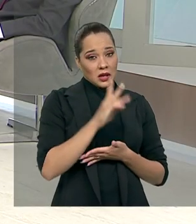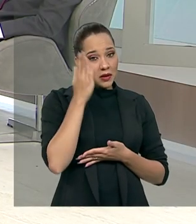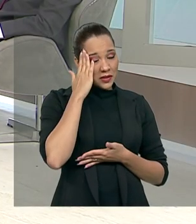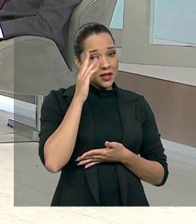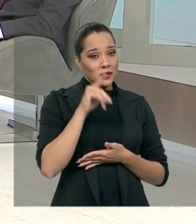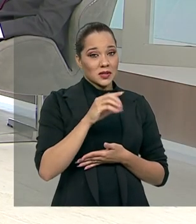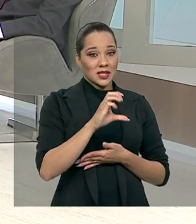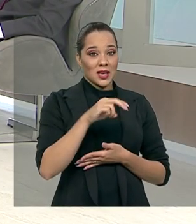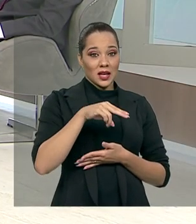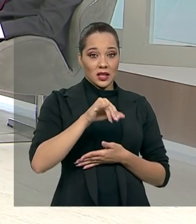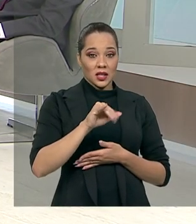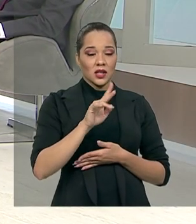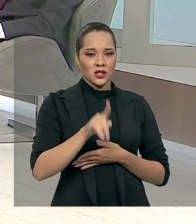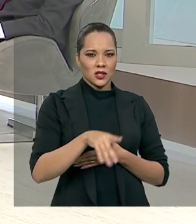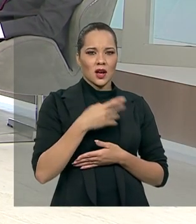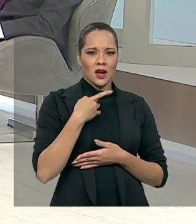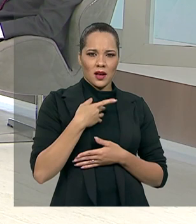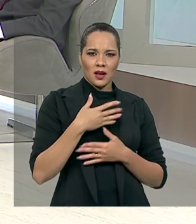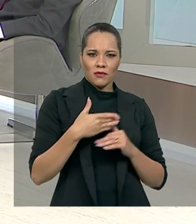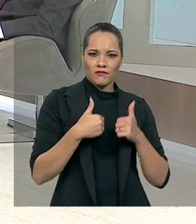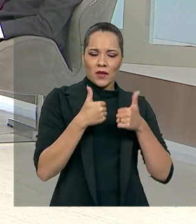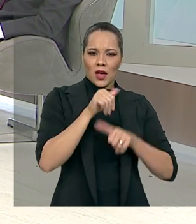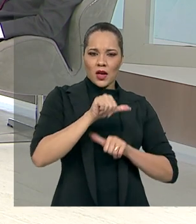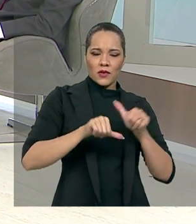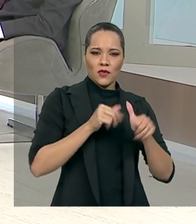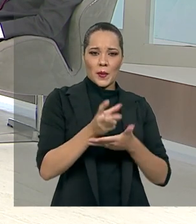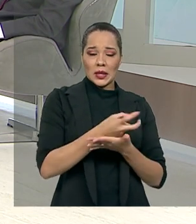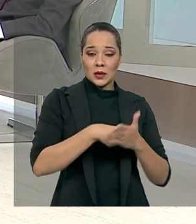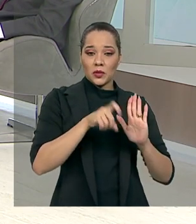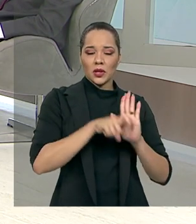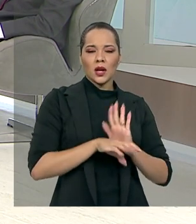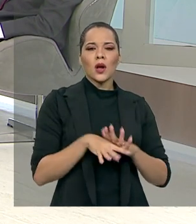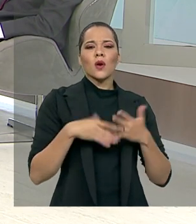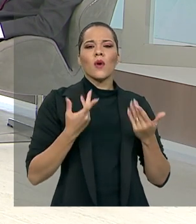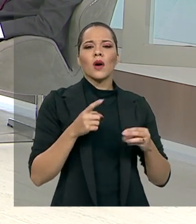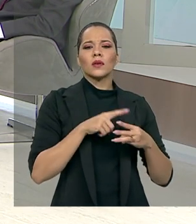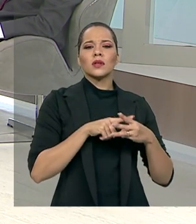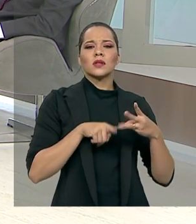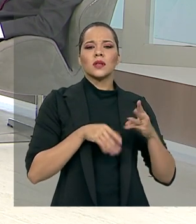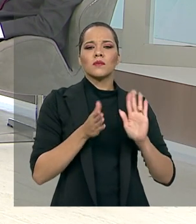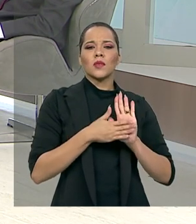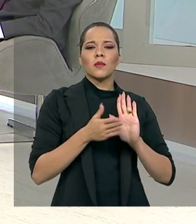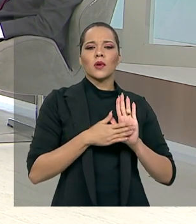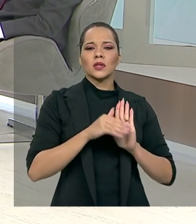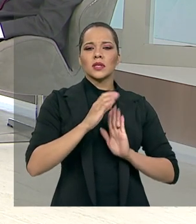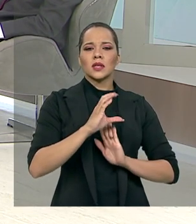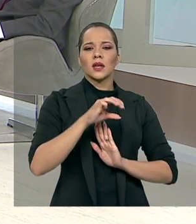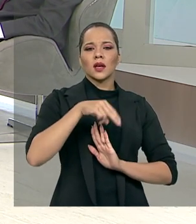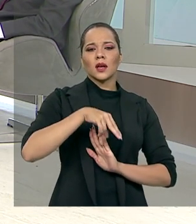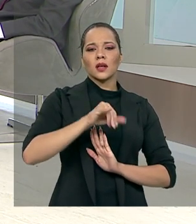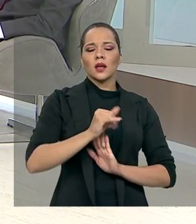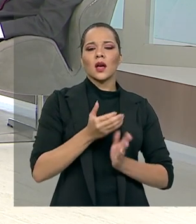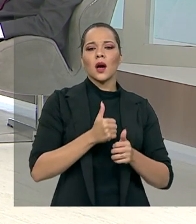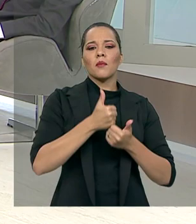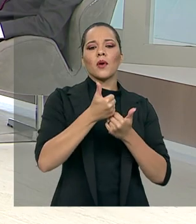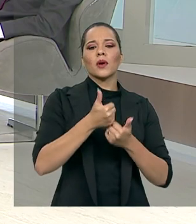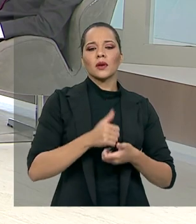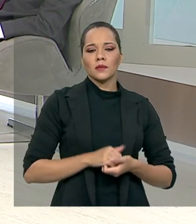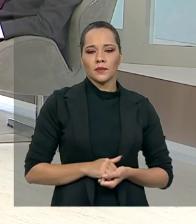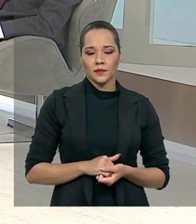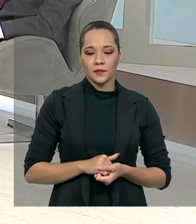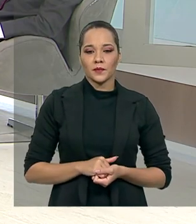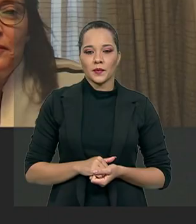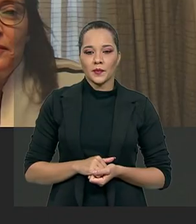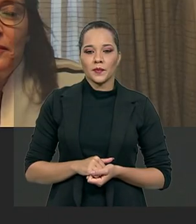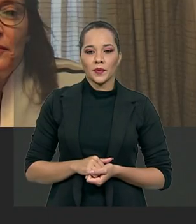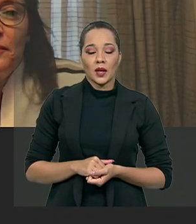é favorável, pelo que a gente já discutiu no primeiro bloco, há uma reforma tributária. Quais dessas propostas a CNI apoia? A